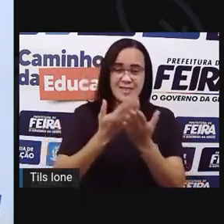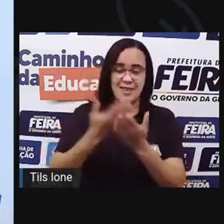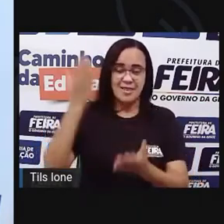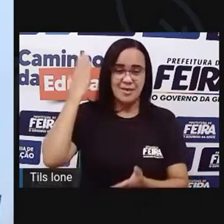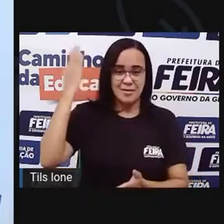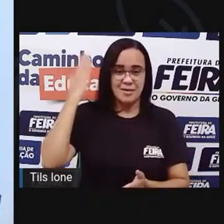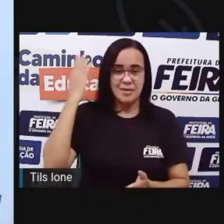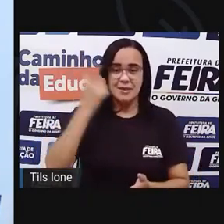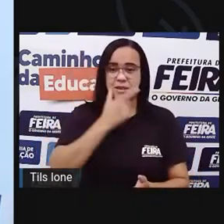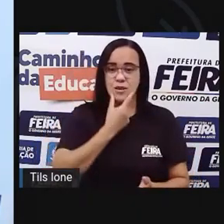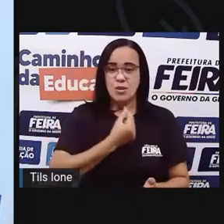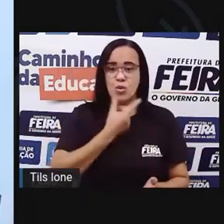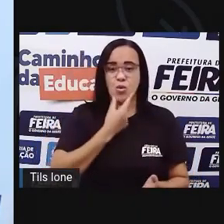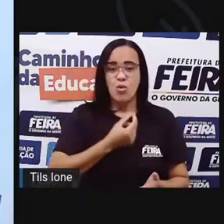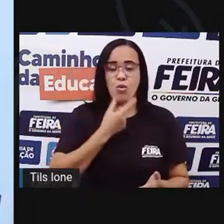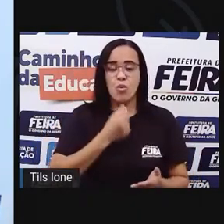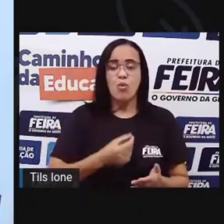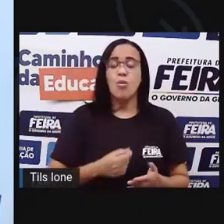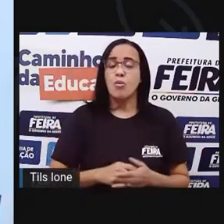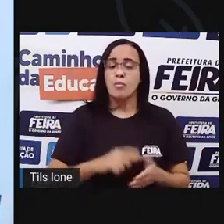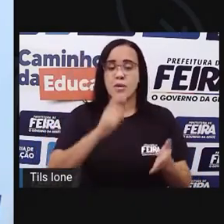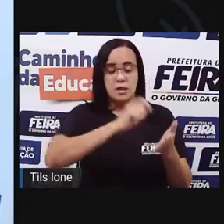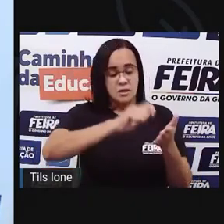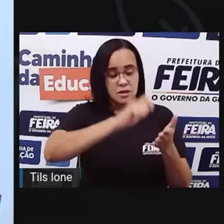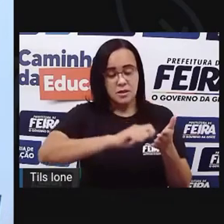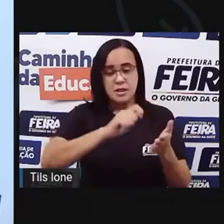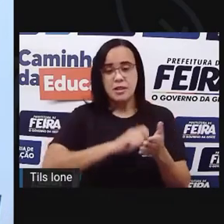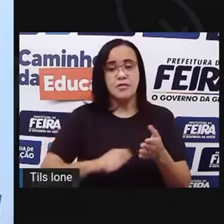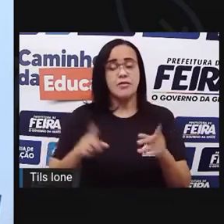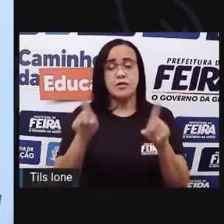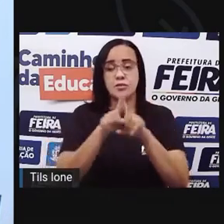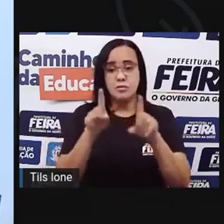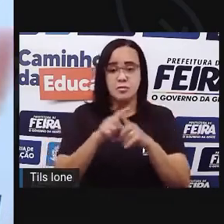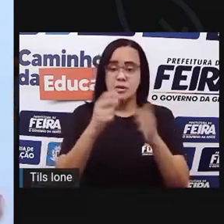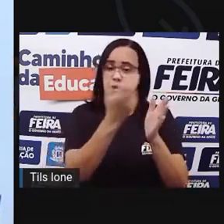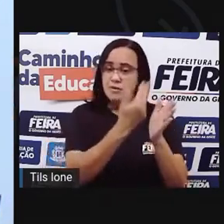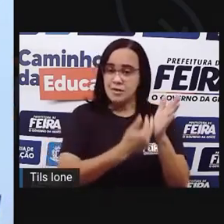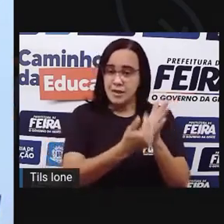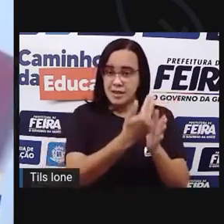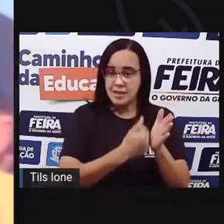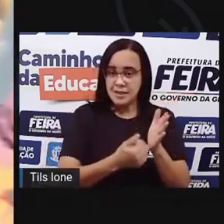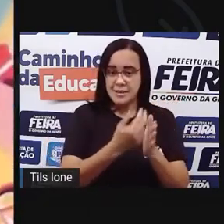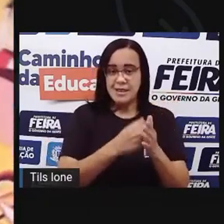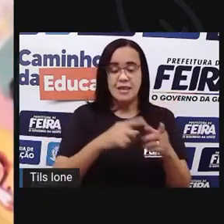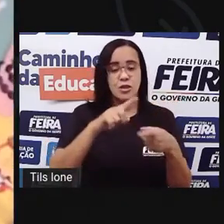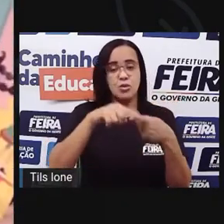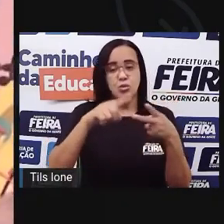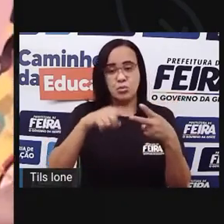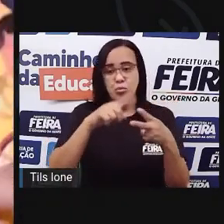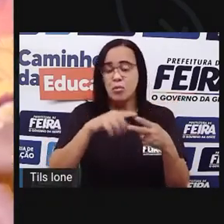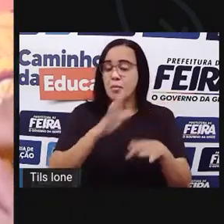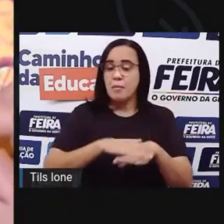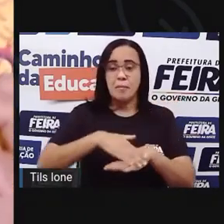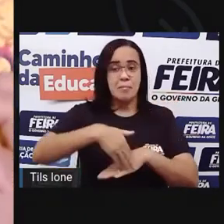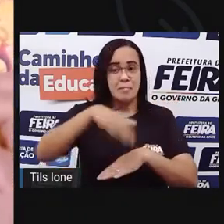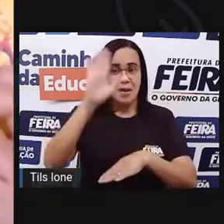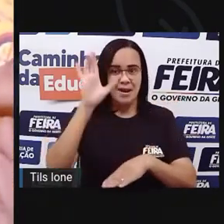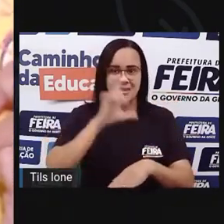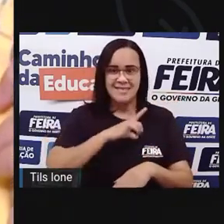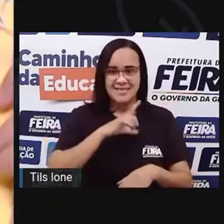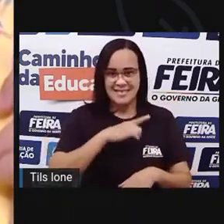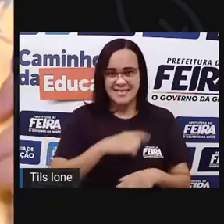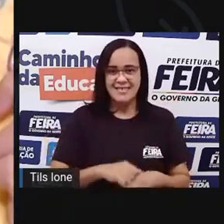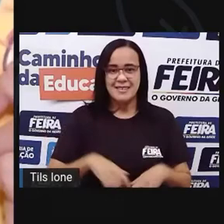ele usou mais de uma ponte, né? Para escrever a frase do livro. Então, aqui, Felicidade,